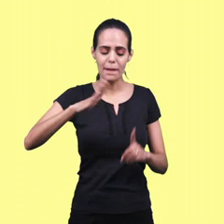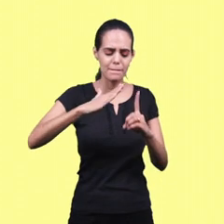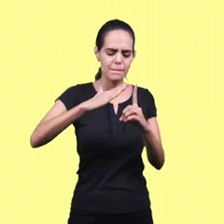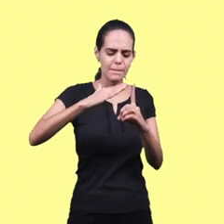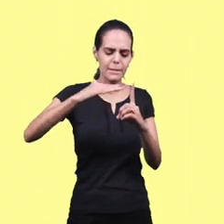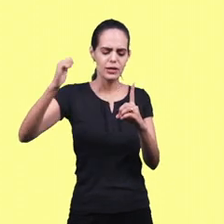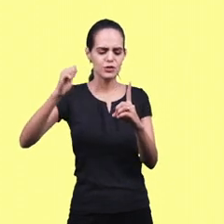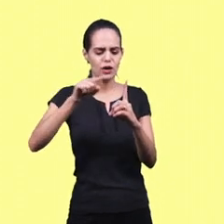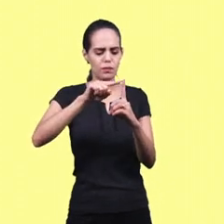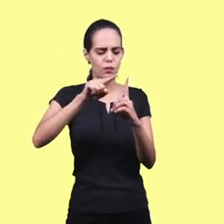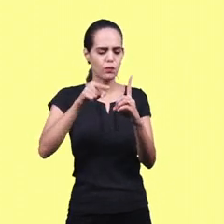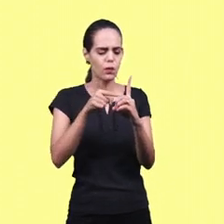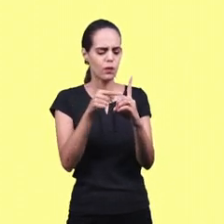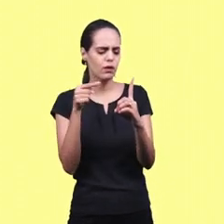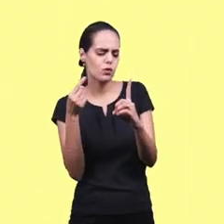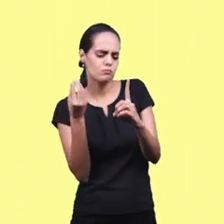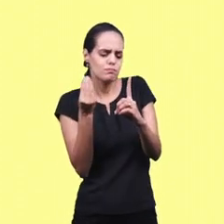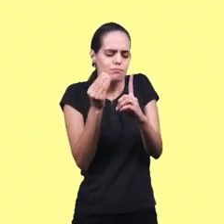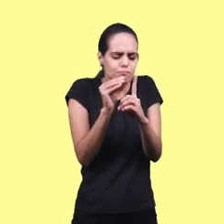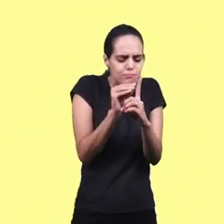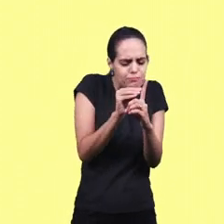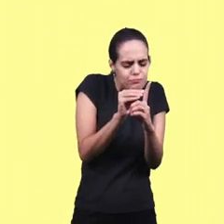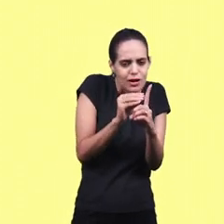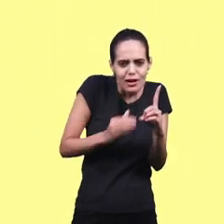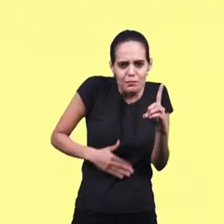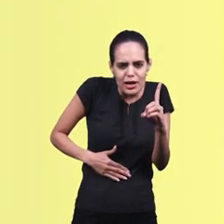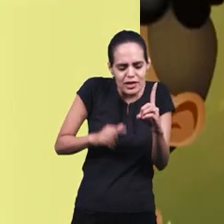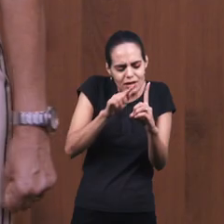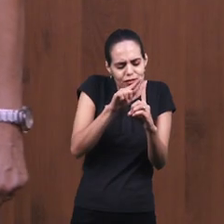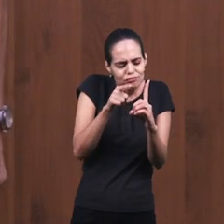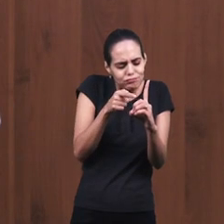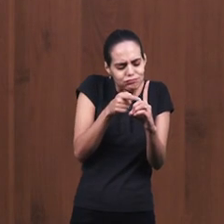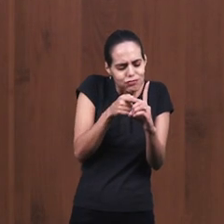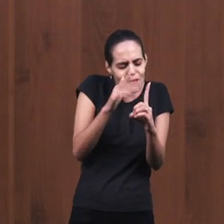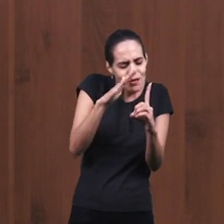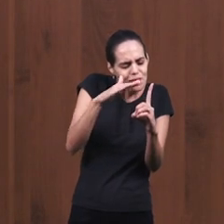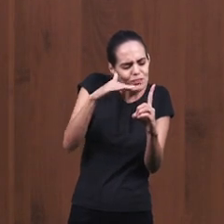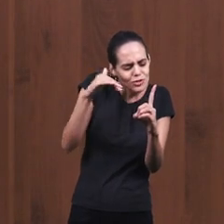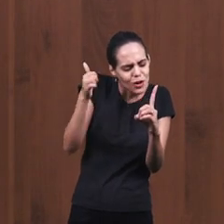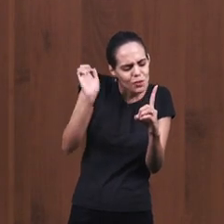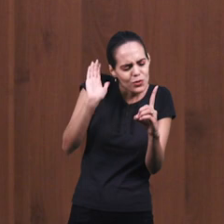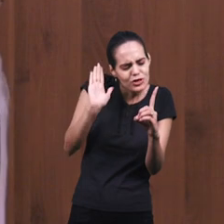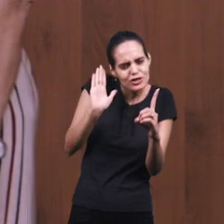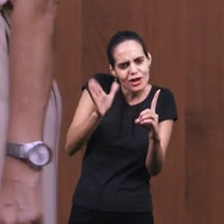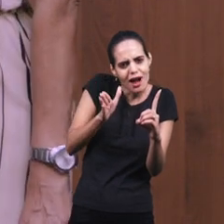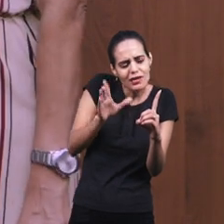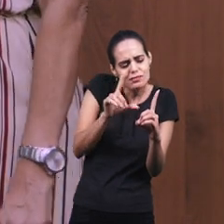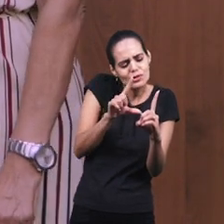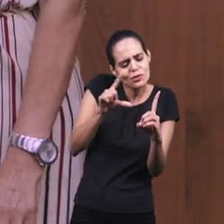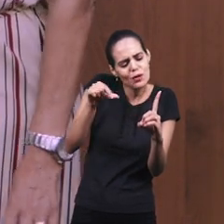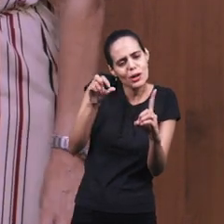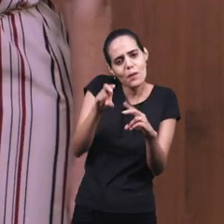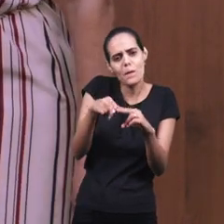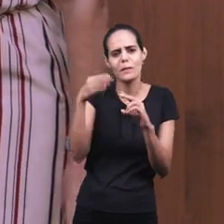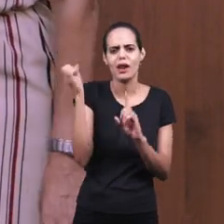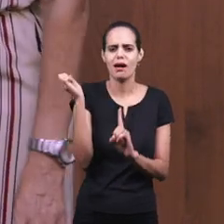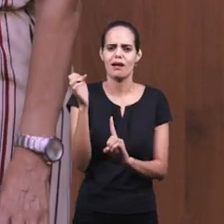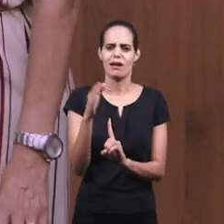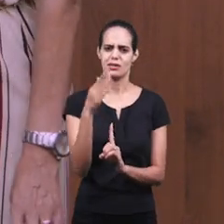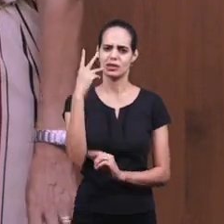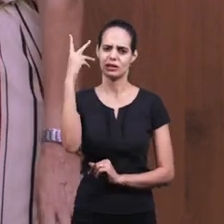me chamou pela sua graça Glória a Deus por isso Então